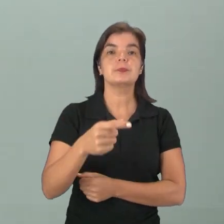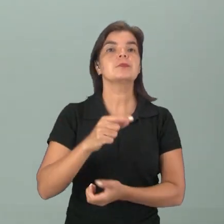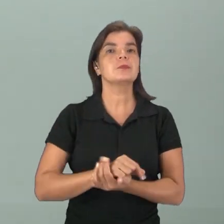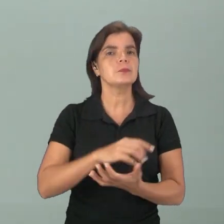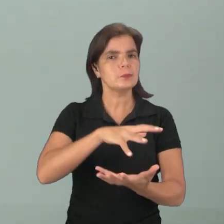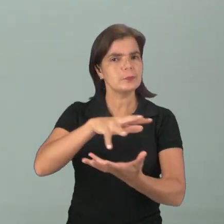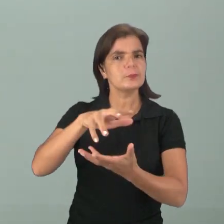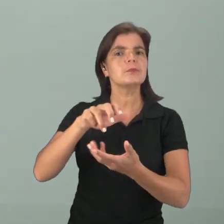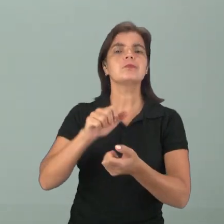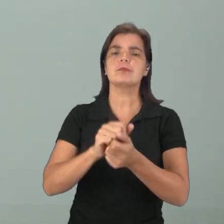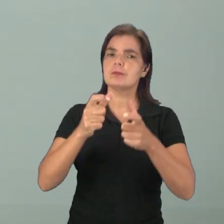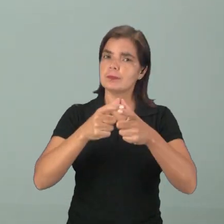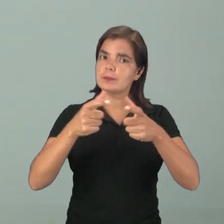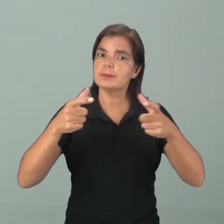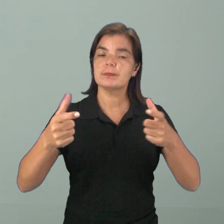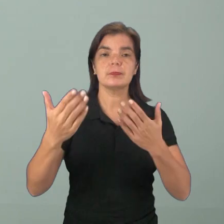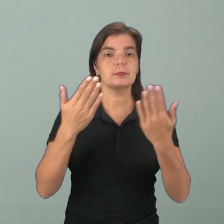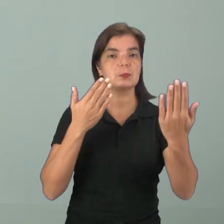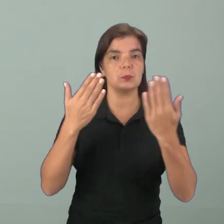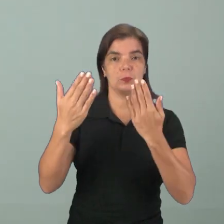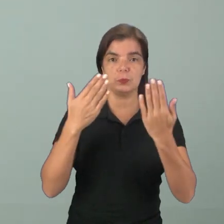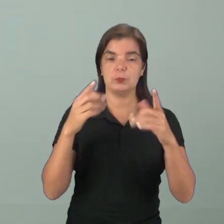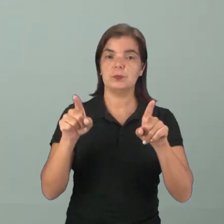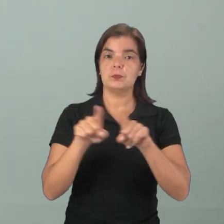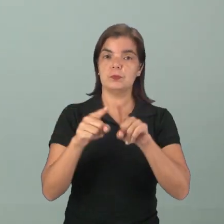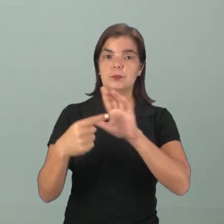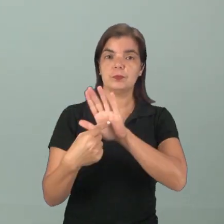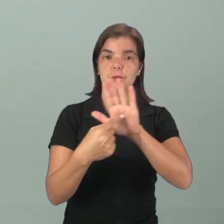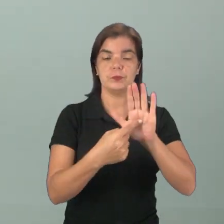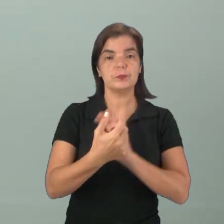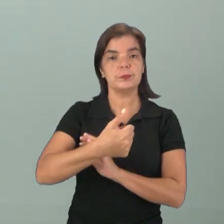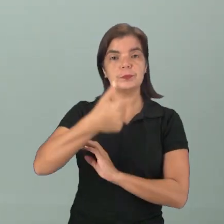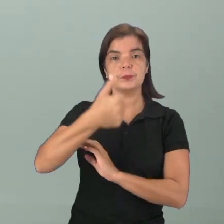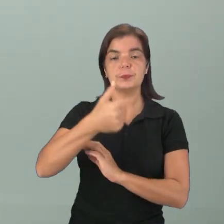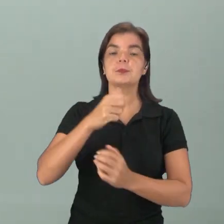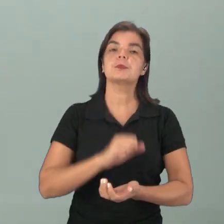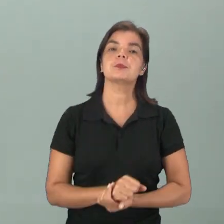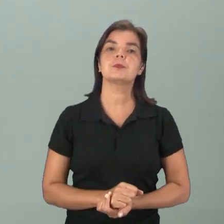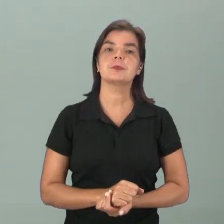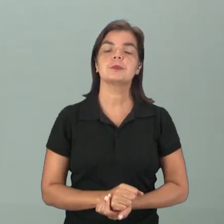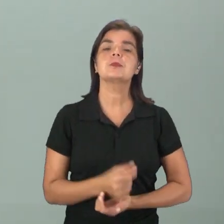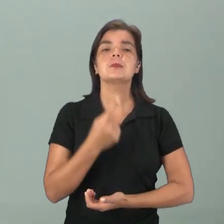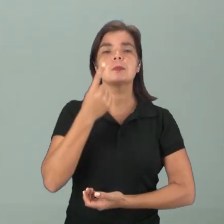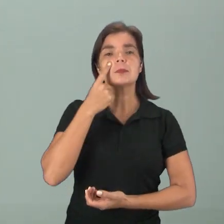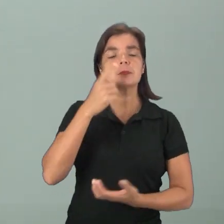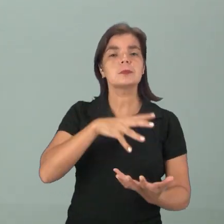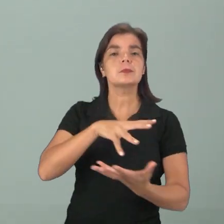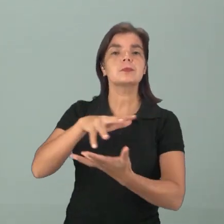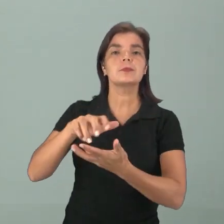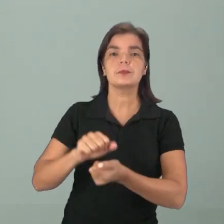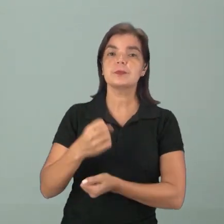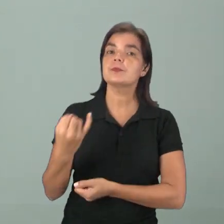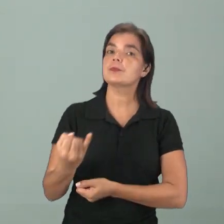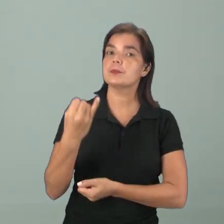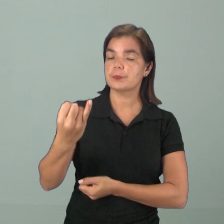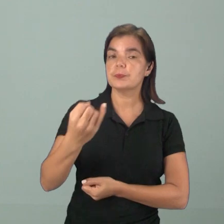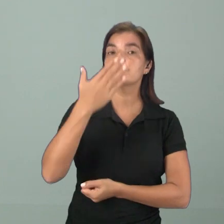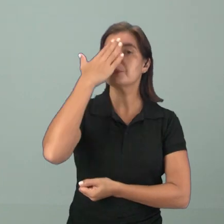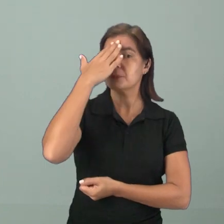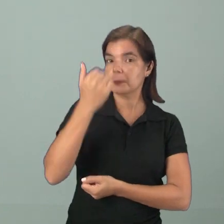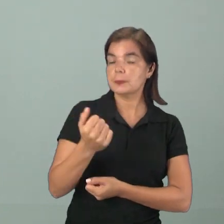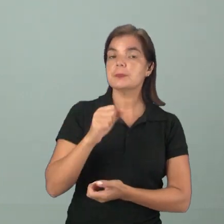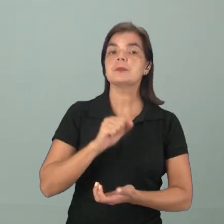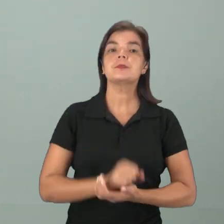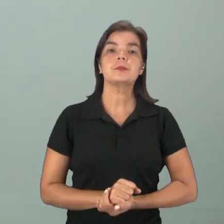são planetas que são bem maiores em comparação com esses que aparecem primeiro. E aí trazendo sobre a Terra, o é importante a gente destacar?